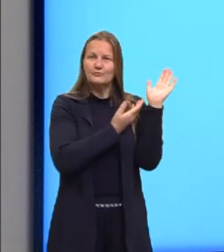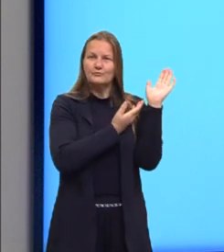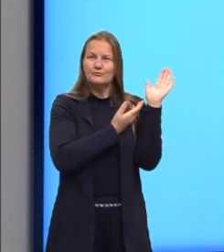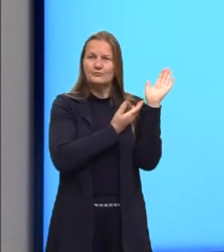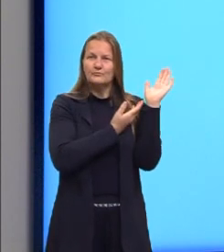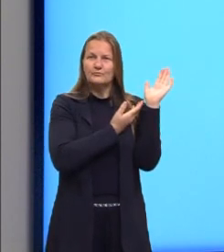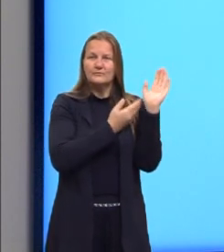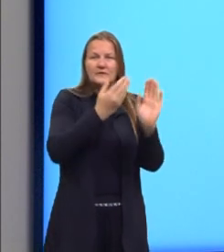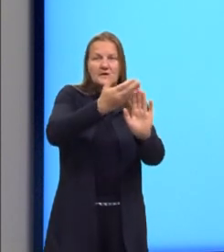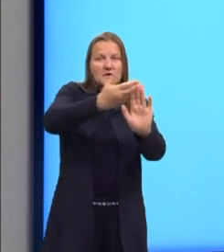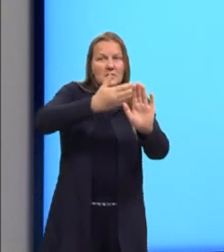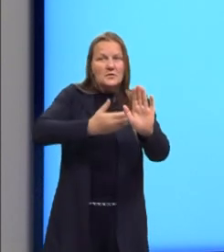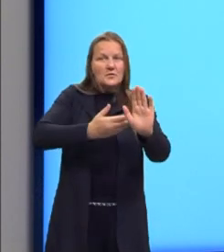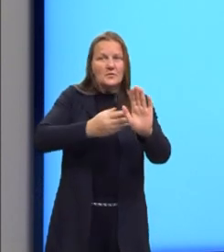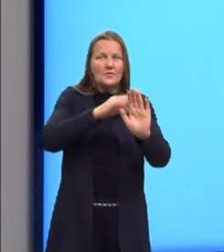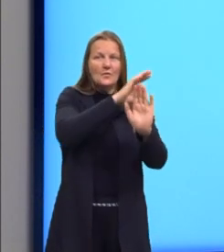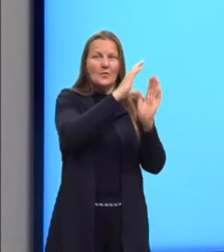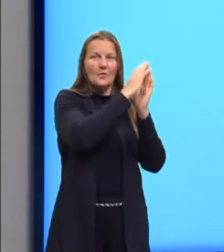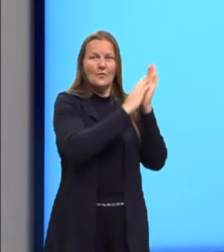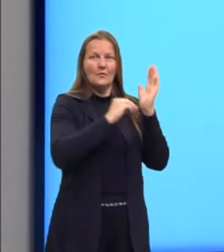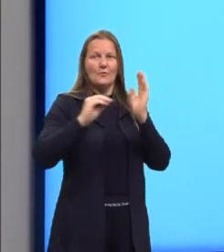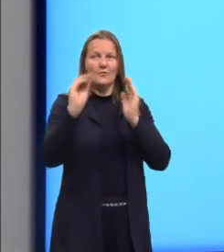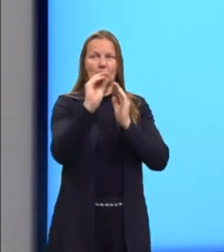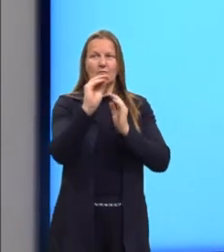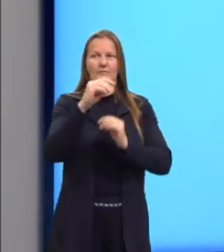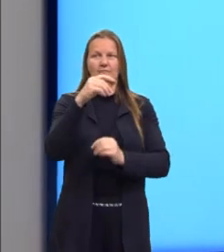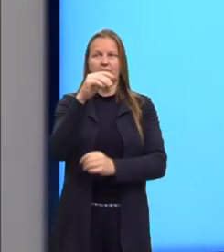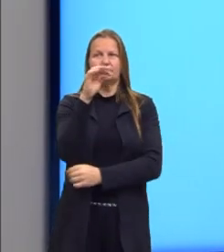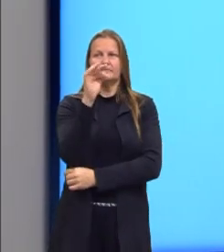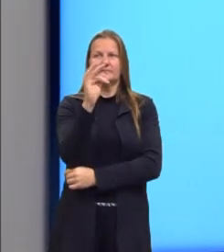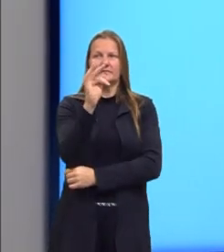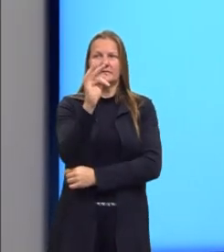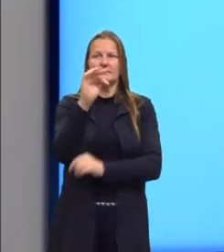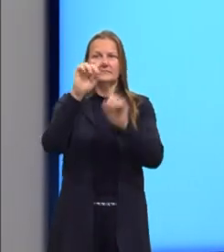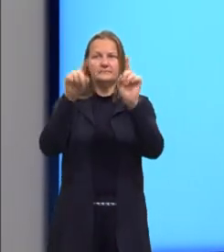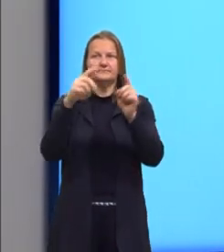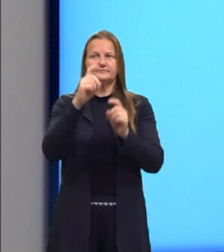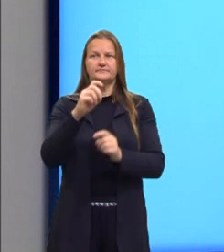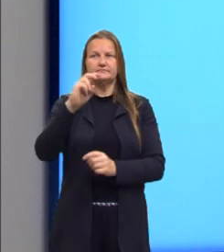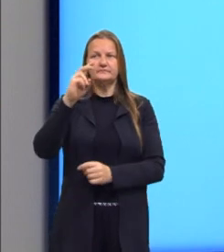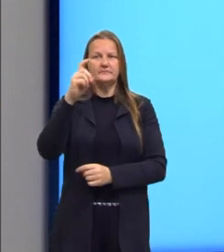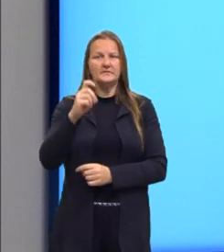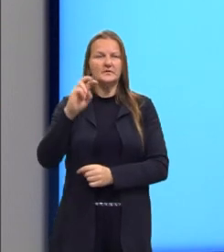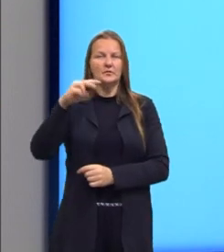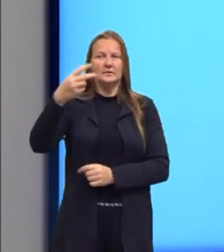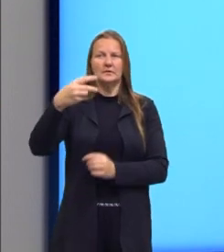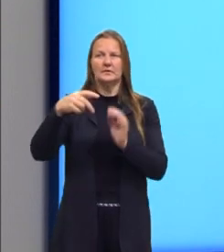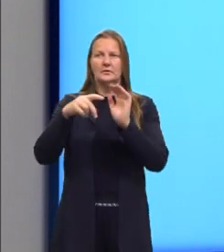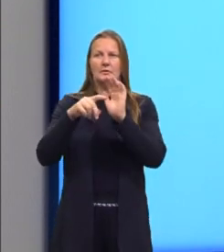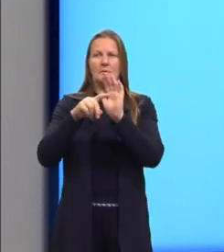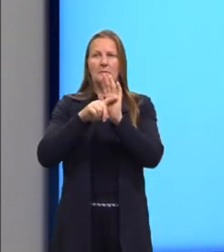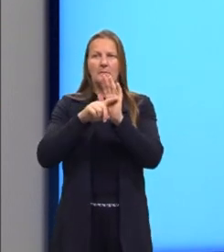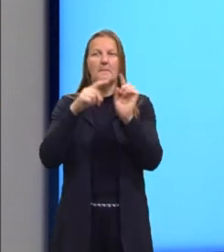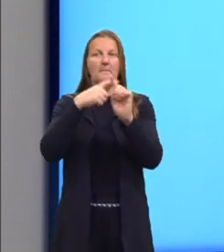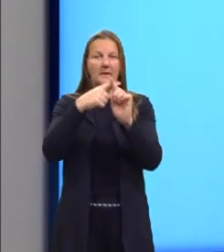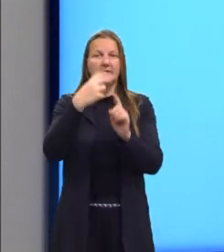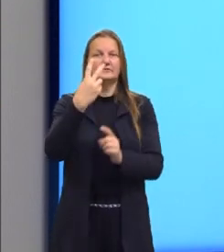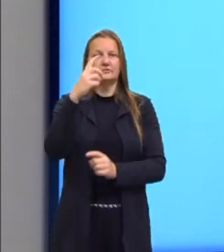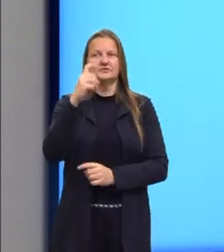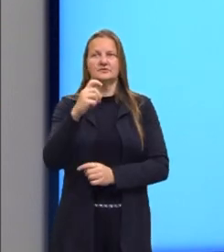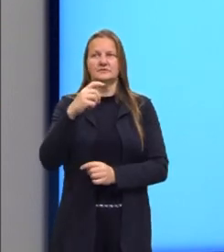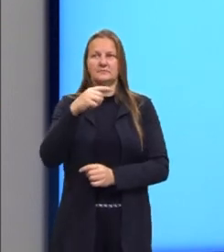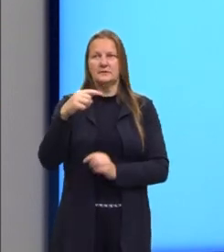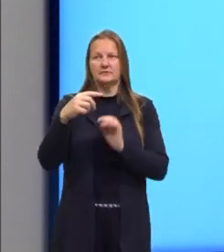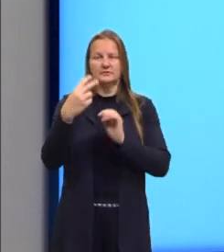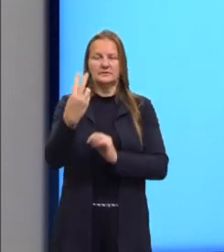anteriormente. Então, f de x é igual a x ao quadrado mais 2x menos 3. E agora nós vamos